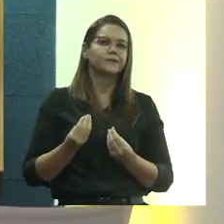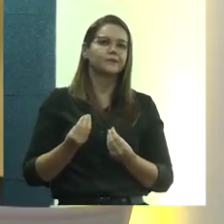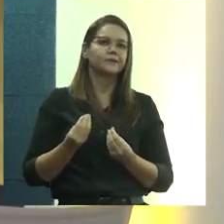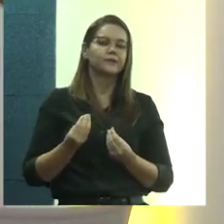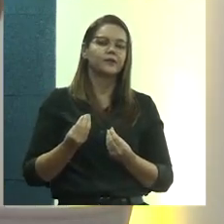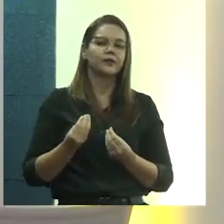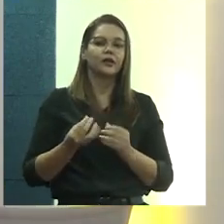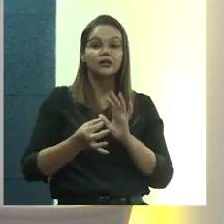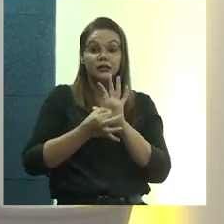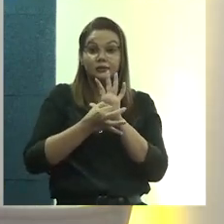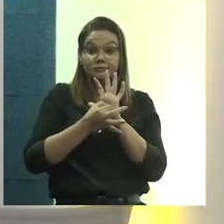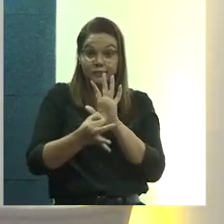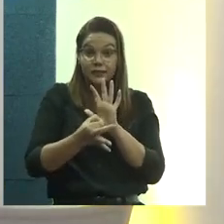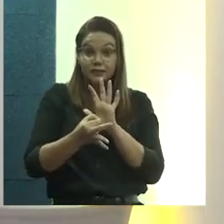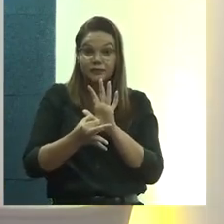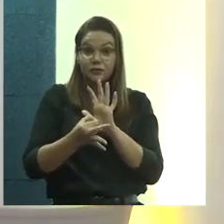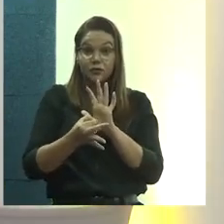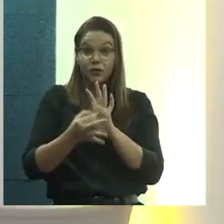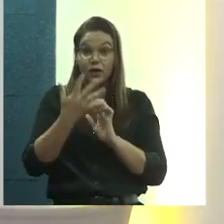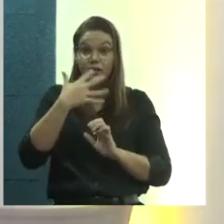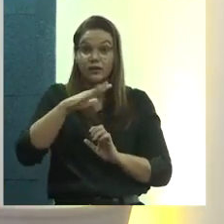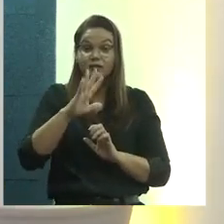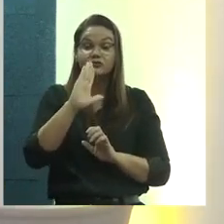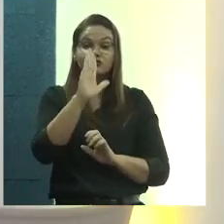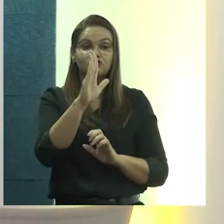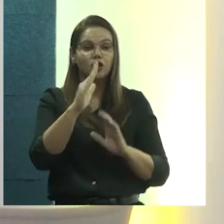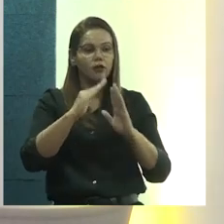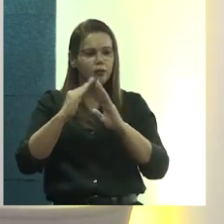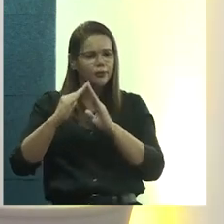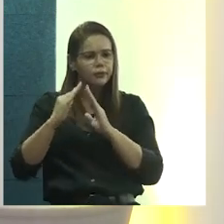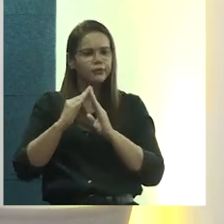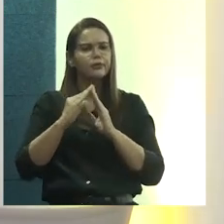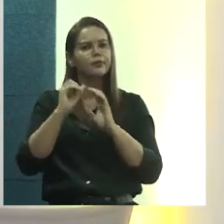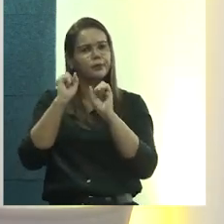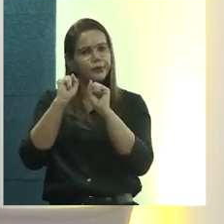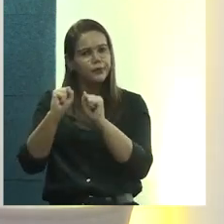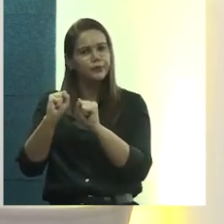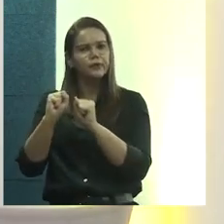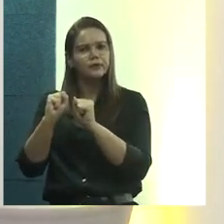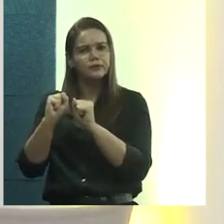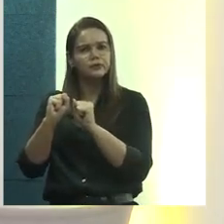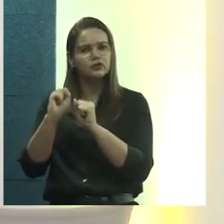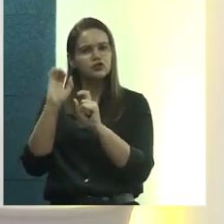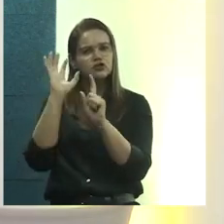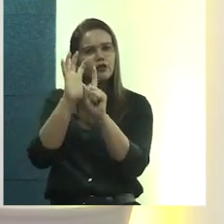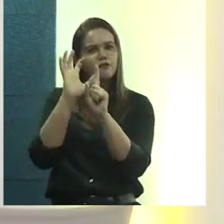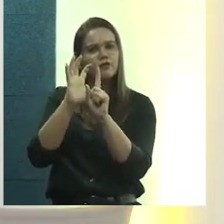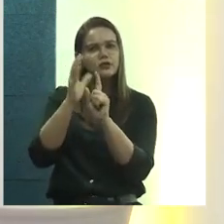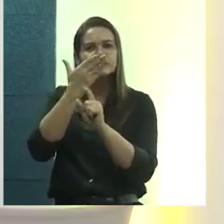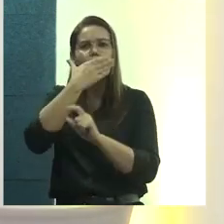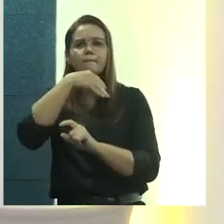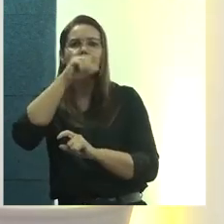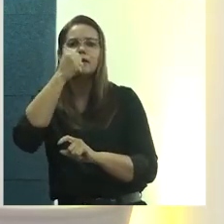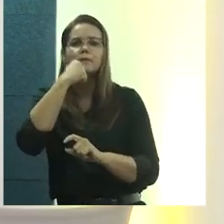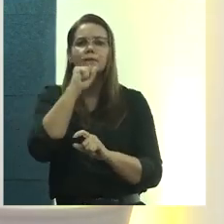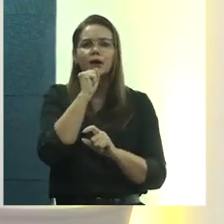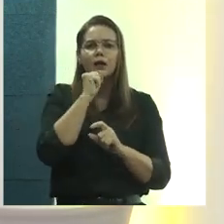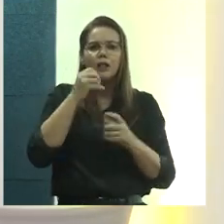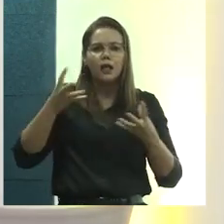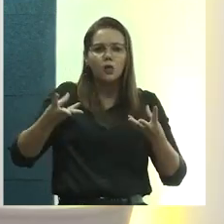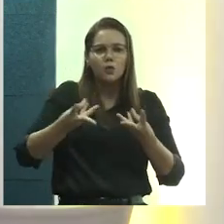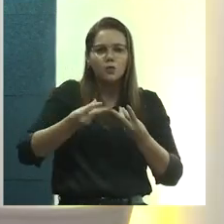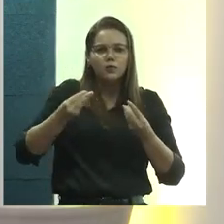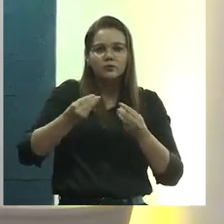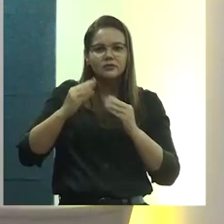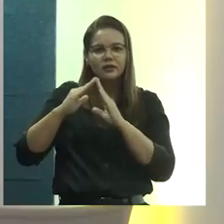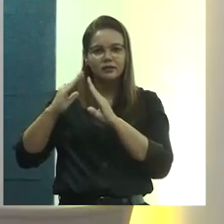tivessem um centro crítico com relação à moradia e pudessem, então, de certa forma, influenciar os seus pais na